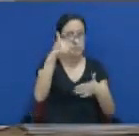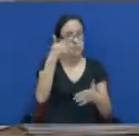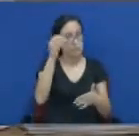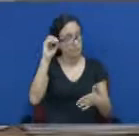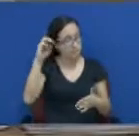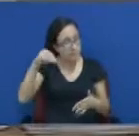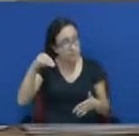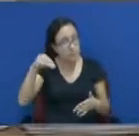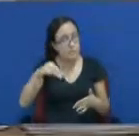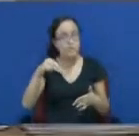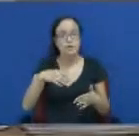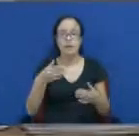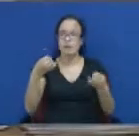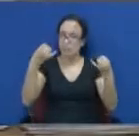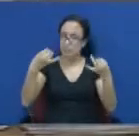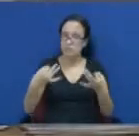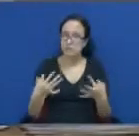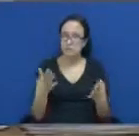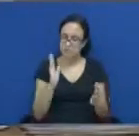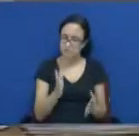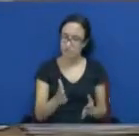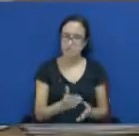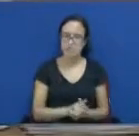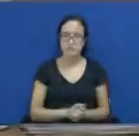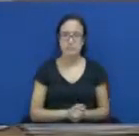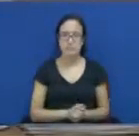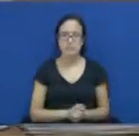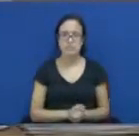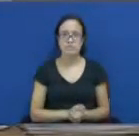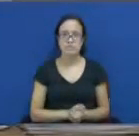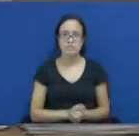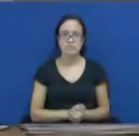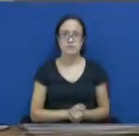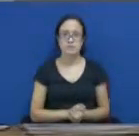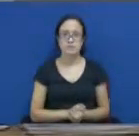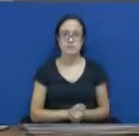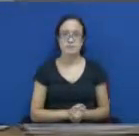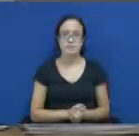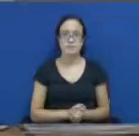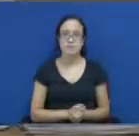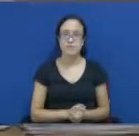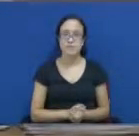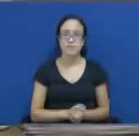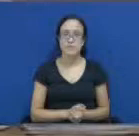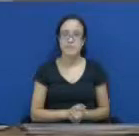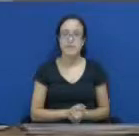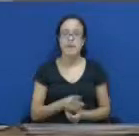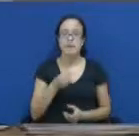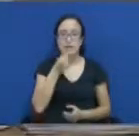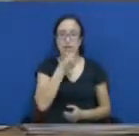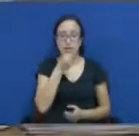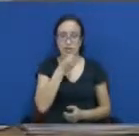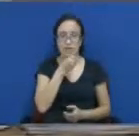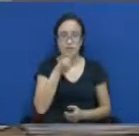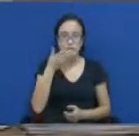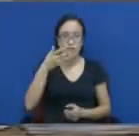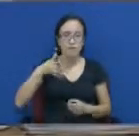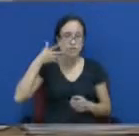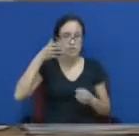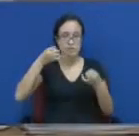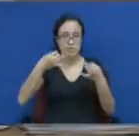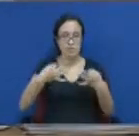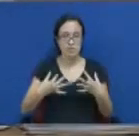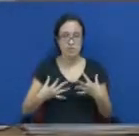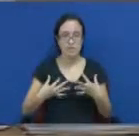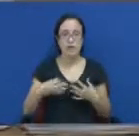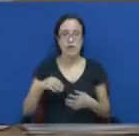pelas razões que eu acabo de explicar. E o orador que utilizará a tribuna é o senhor José dos